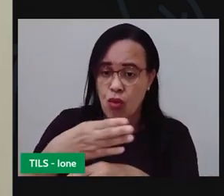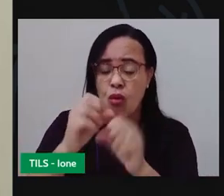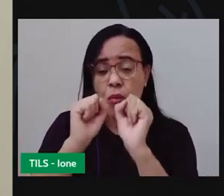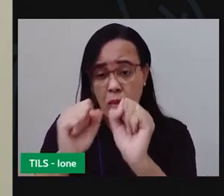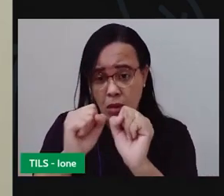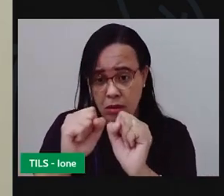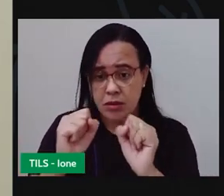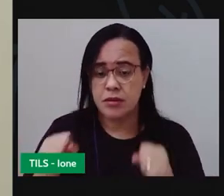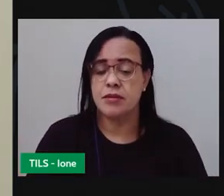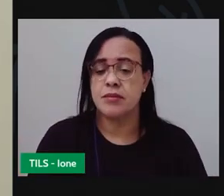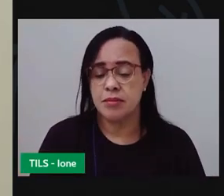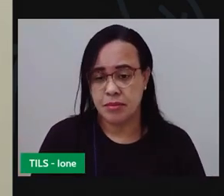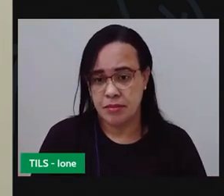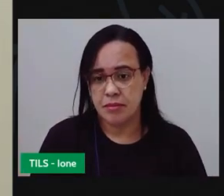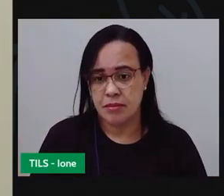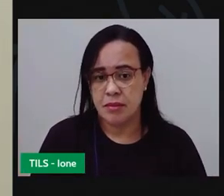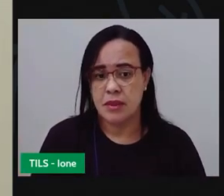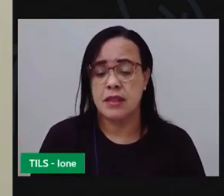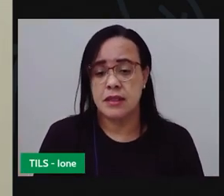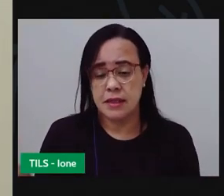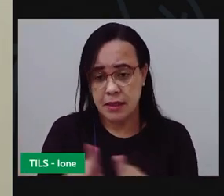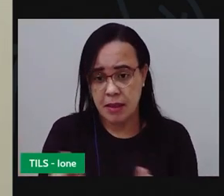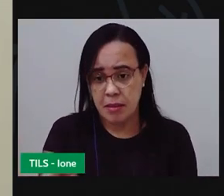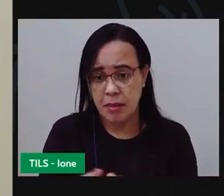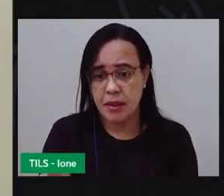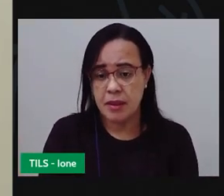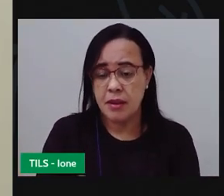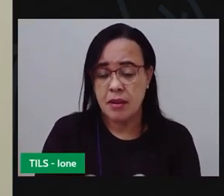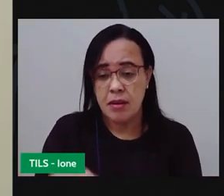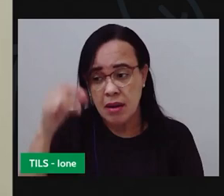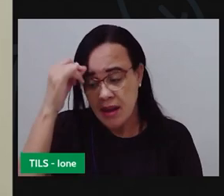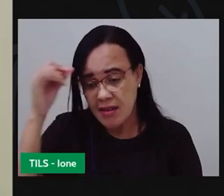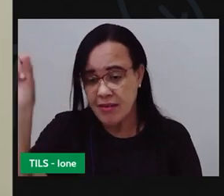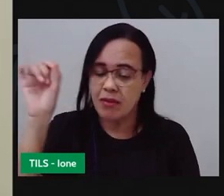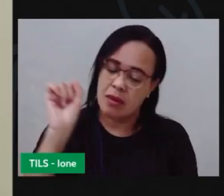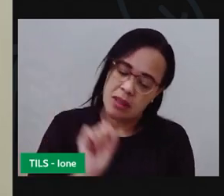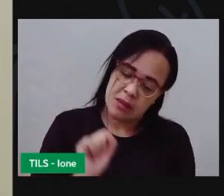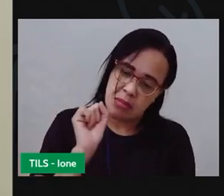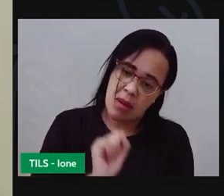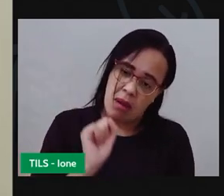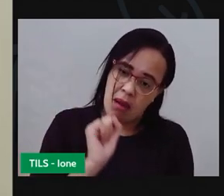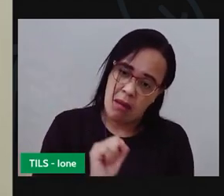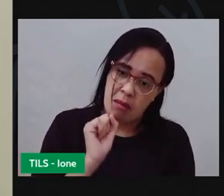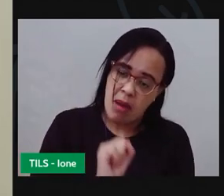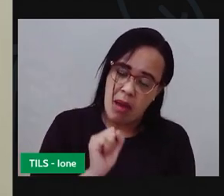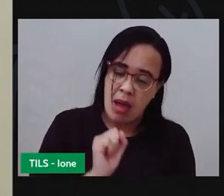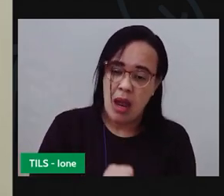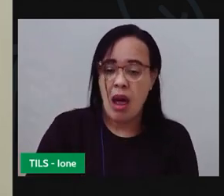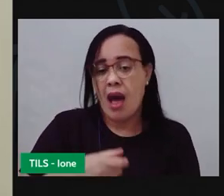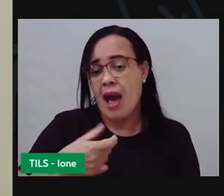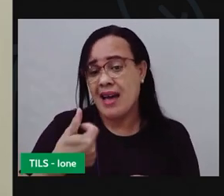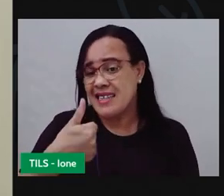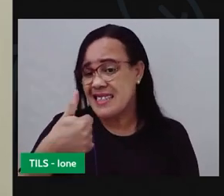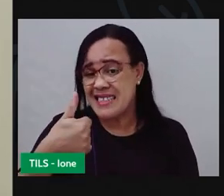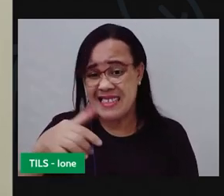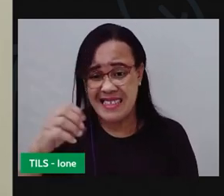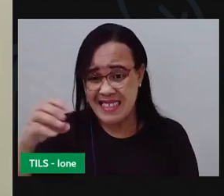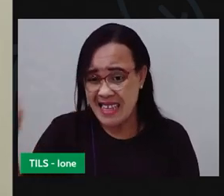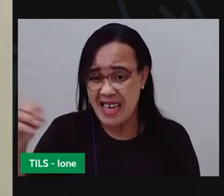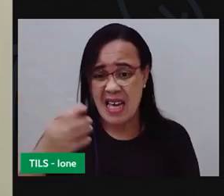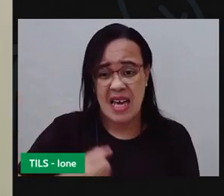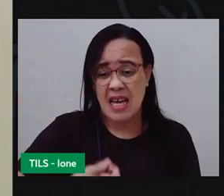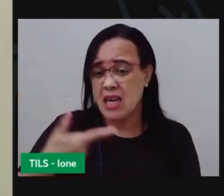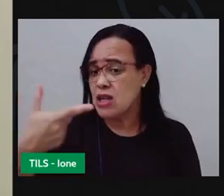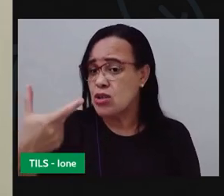para que a gente não precise esperar 100 200 até mil anos